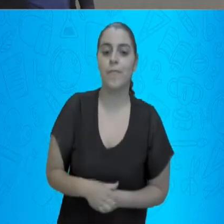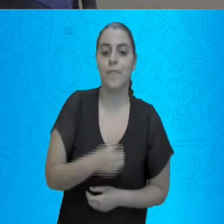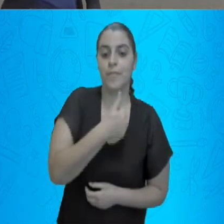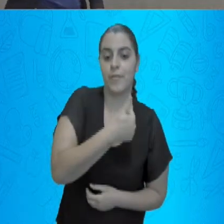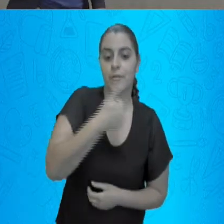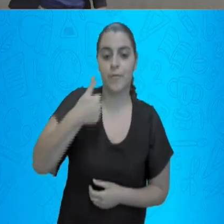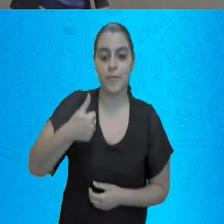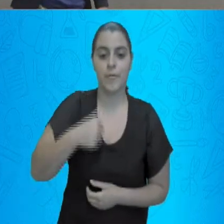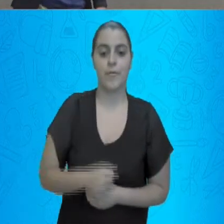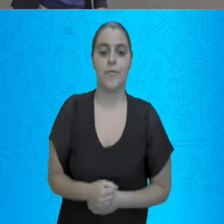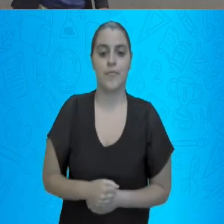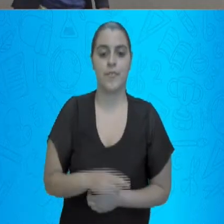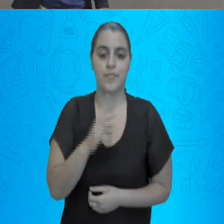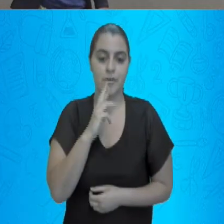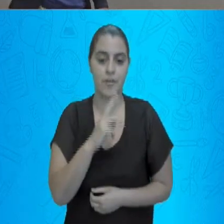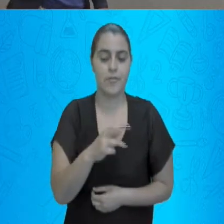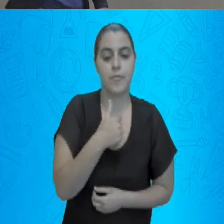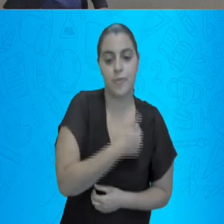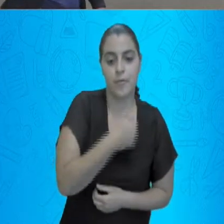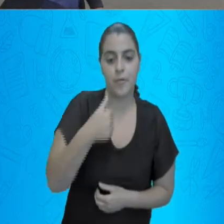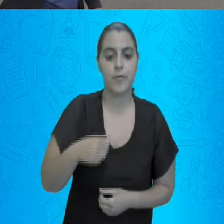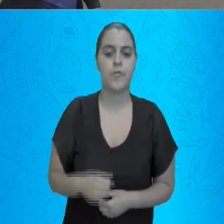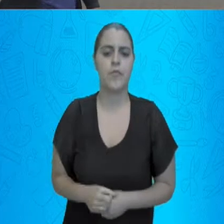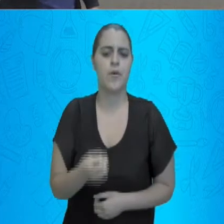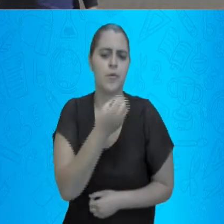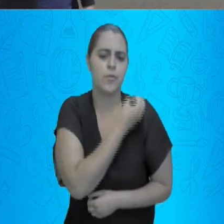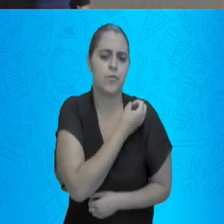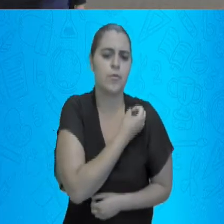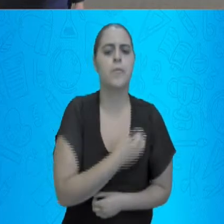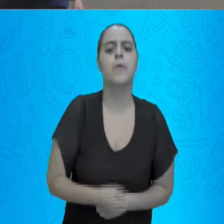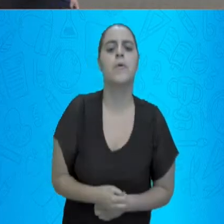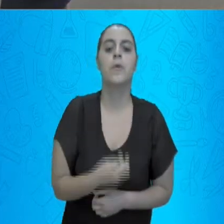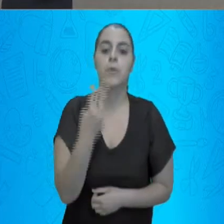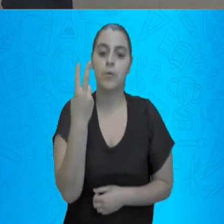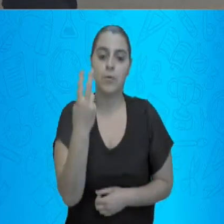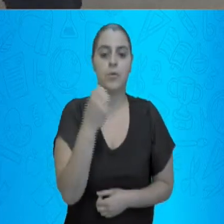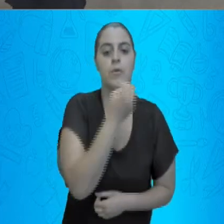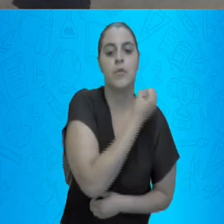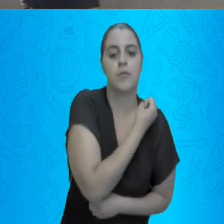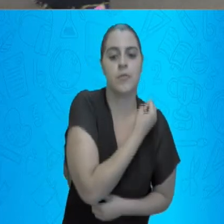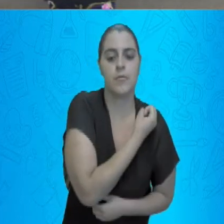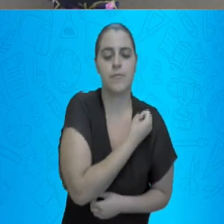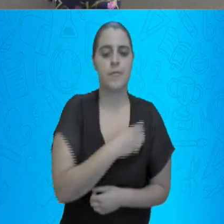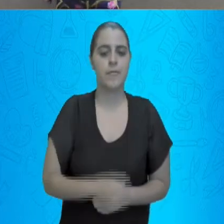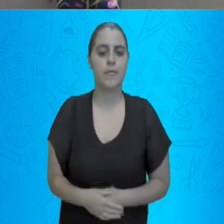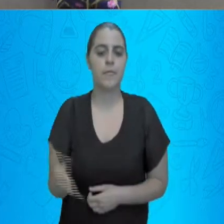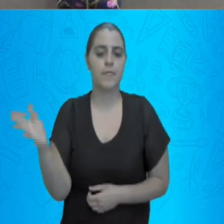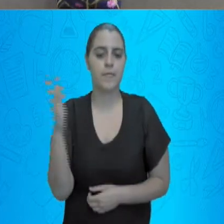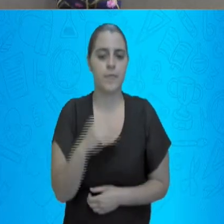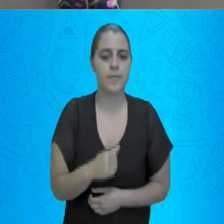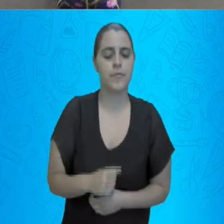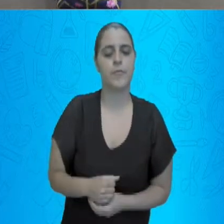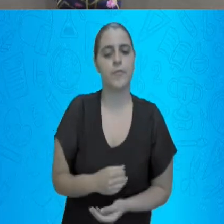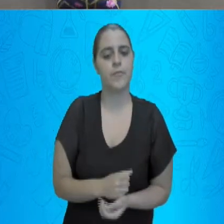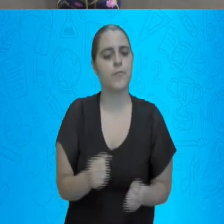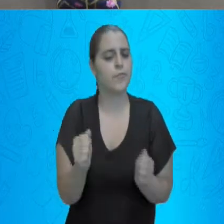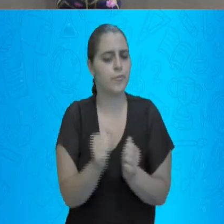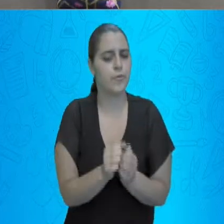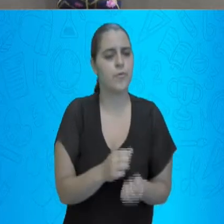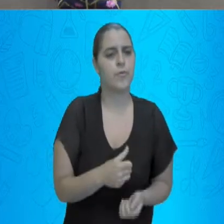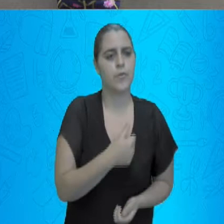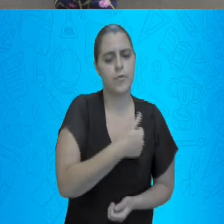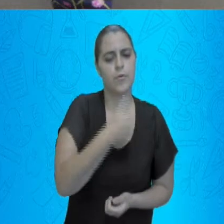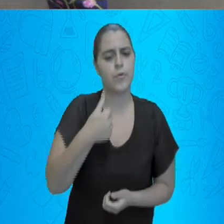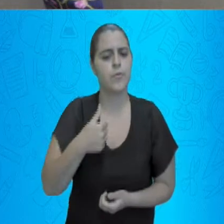11. 11 é um número com dois algarismos. Vem comigo aqui. 11.